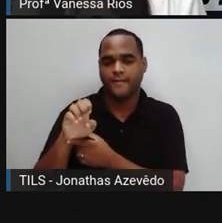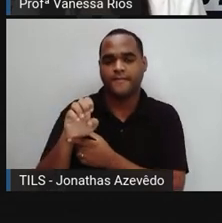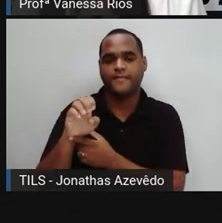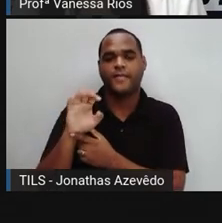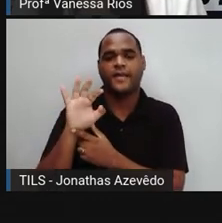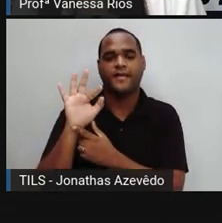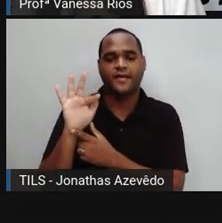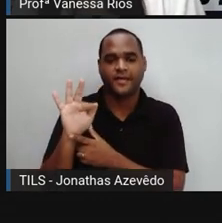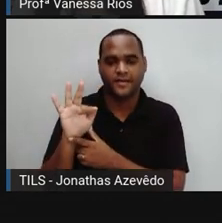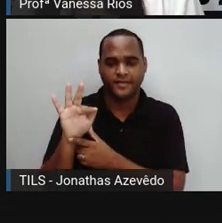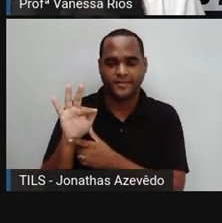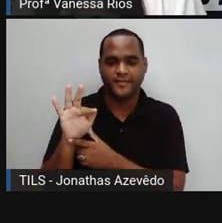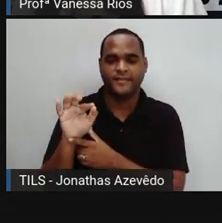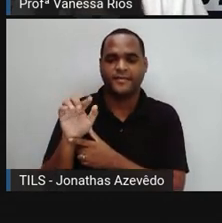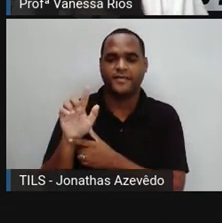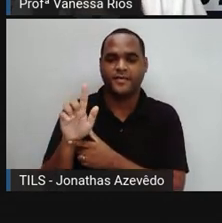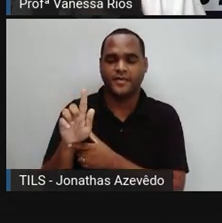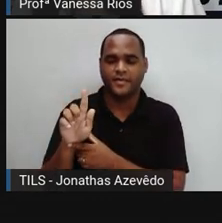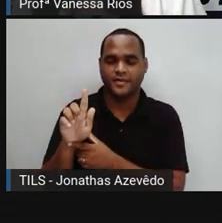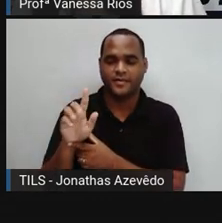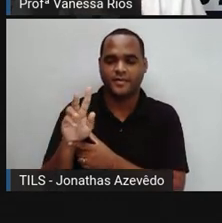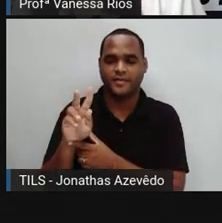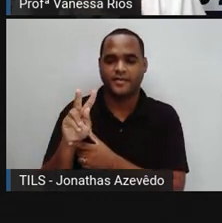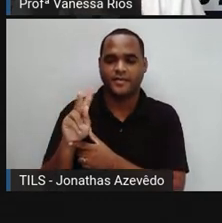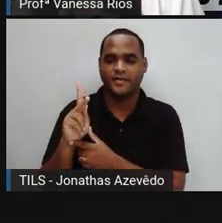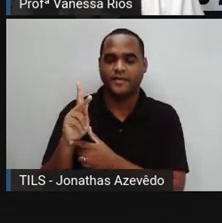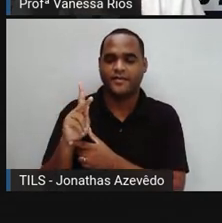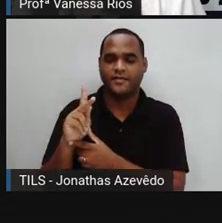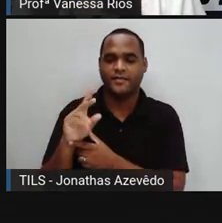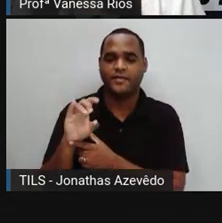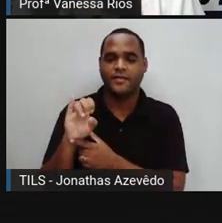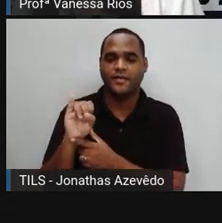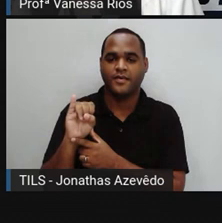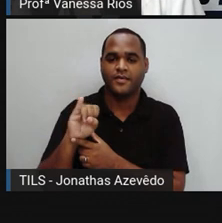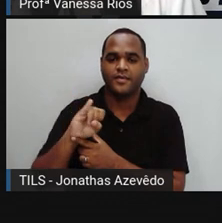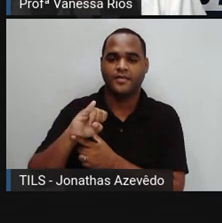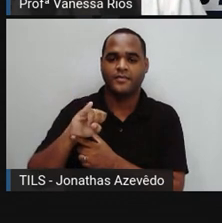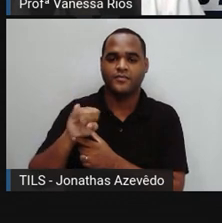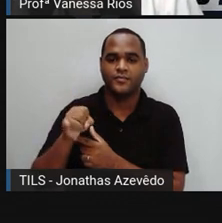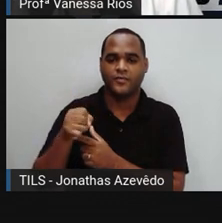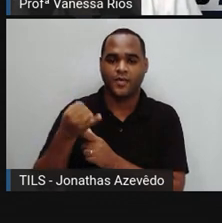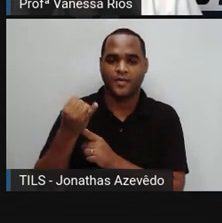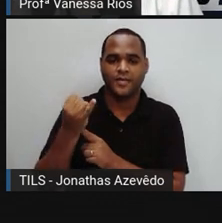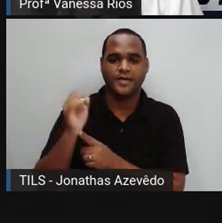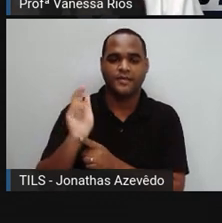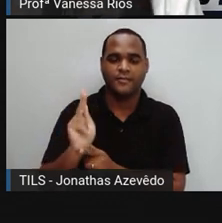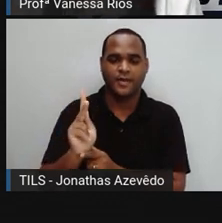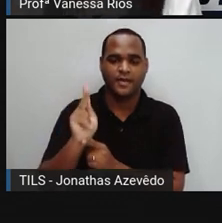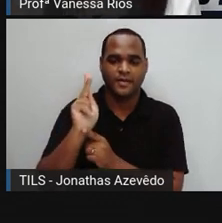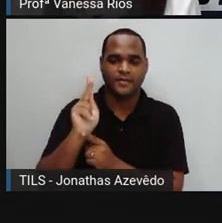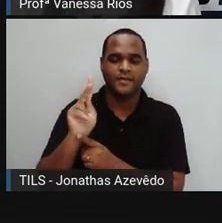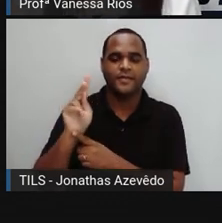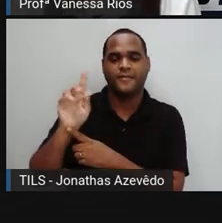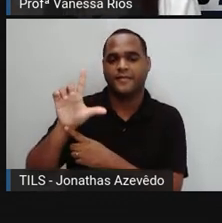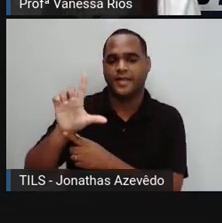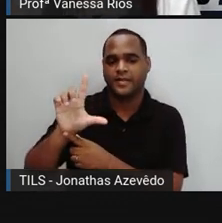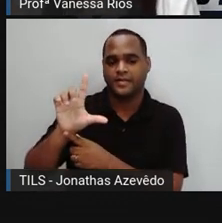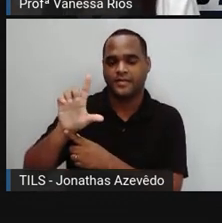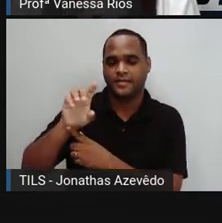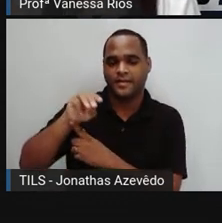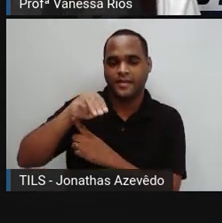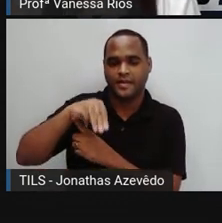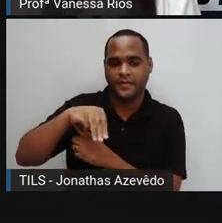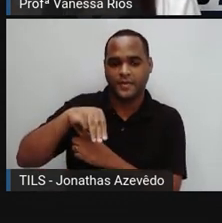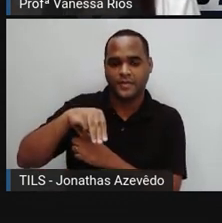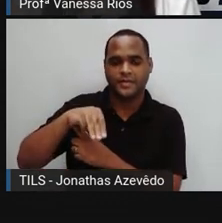E, P, G, H, I, G, K, L,